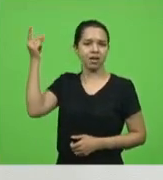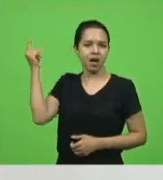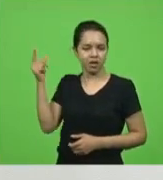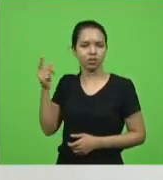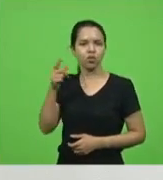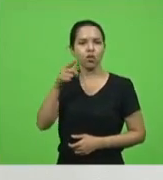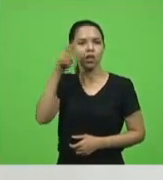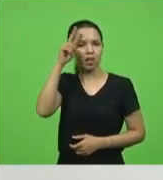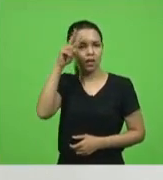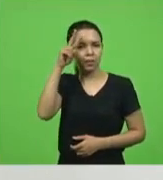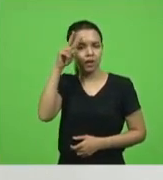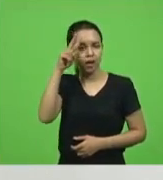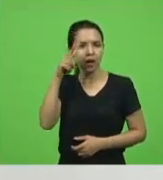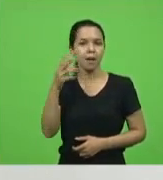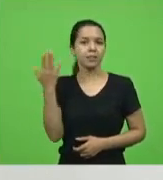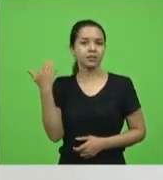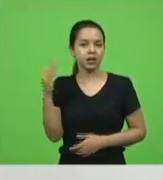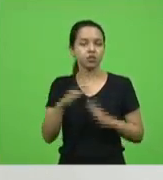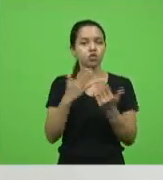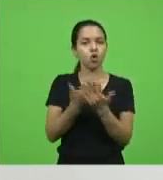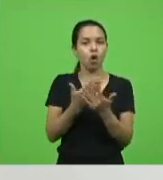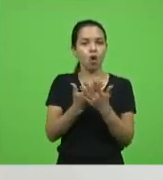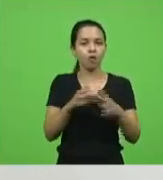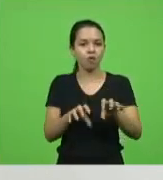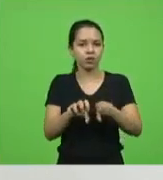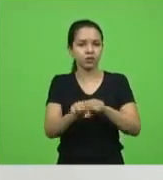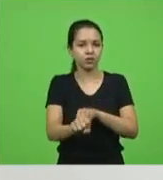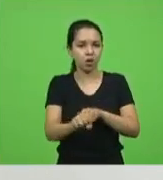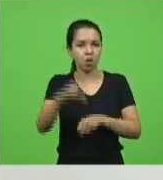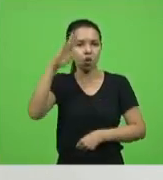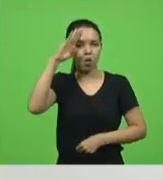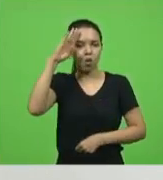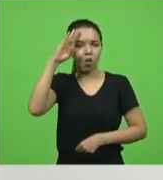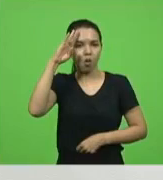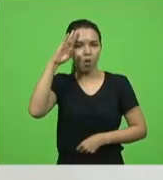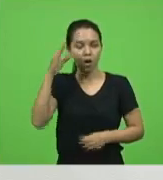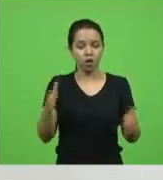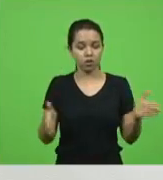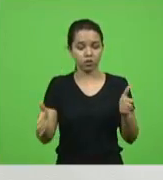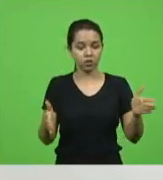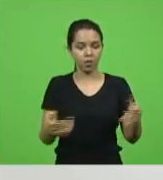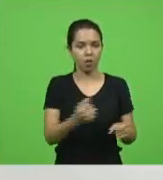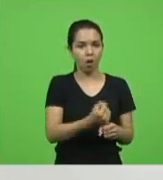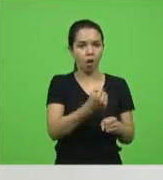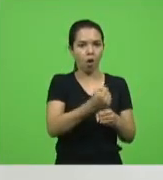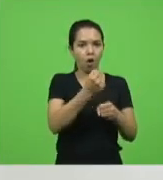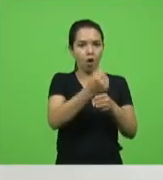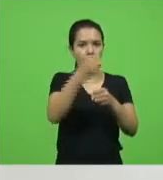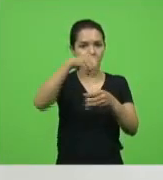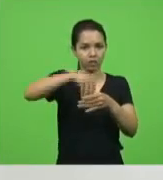de uma escola de formação de soldados era o tempo que durava a obra que estava acontecendo no quartel.